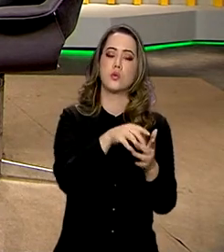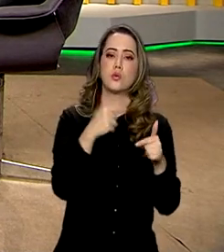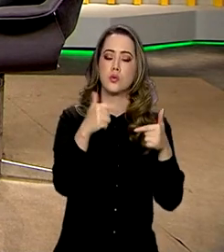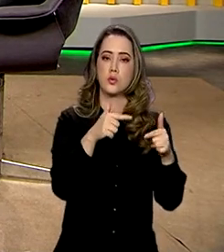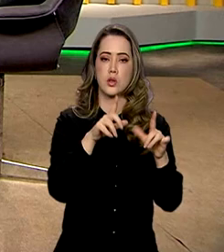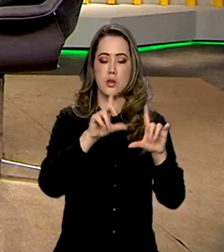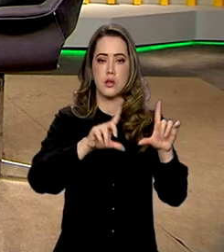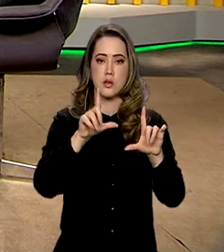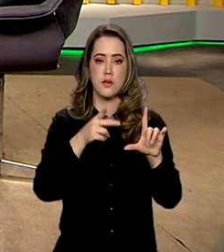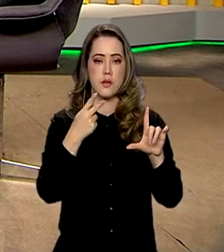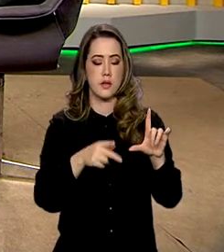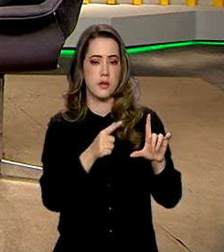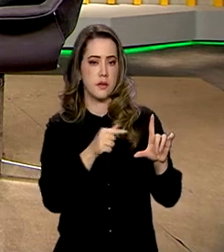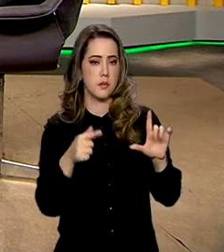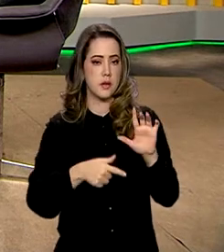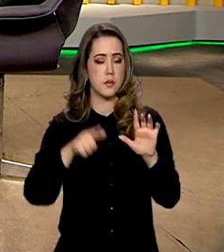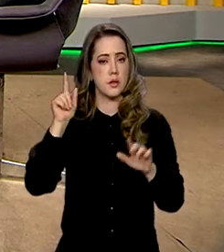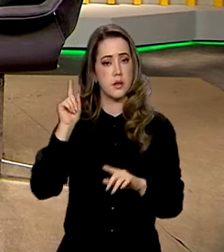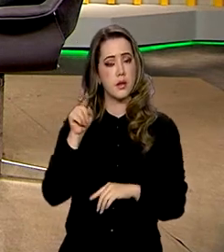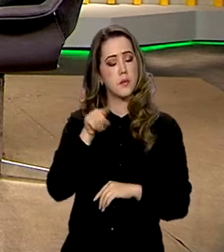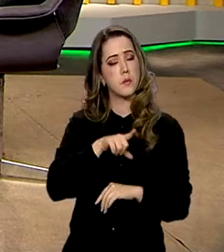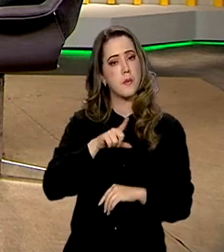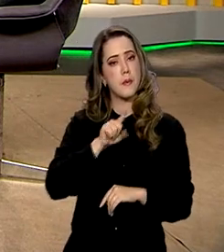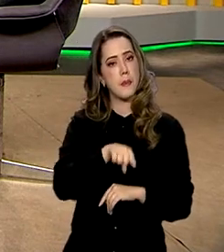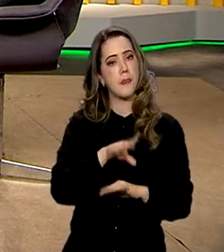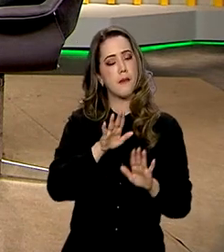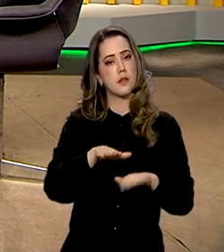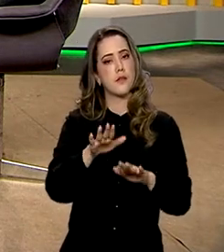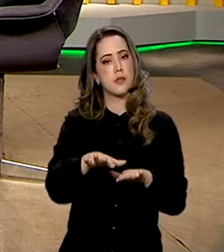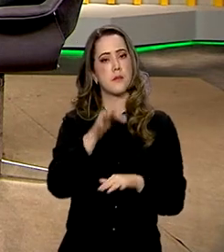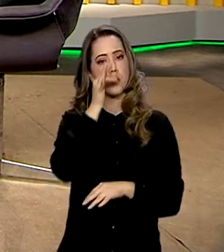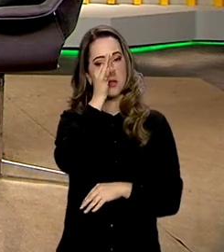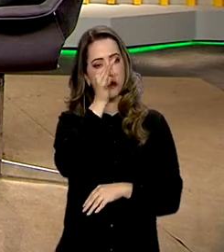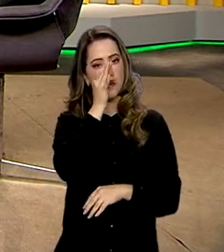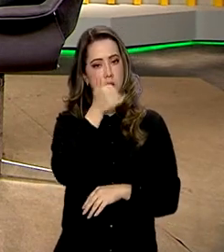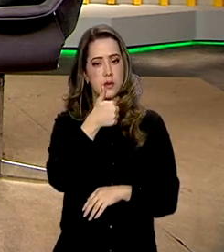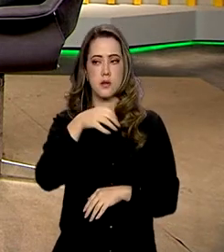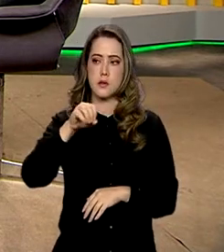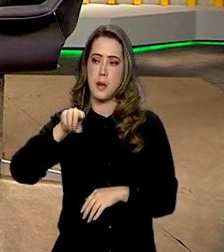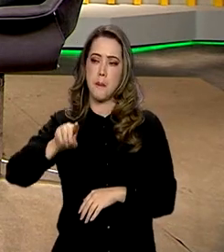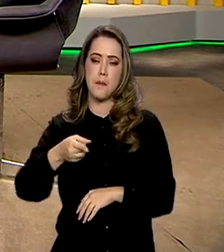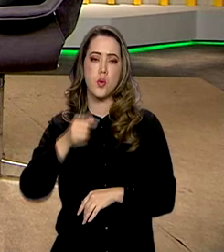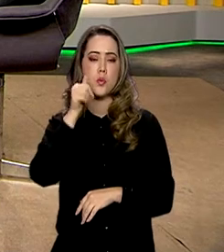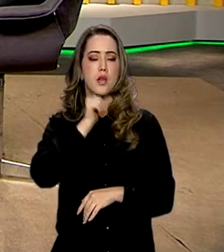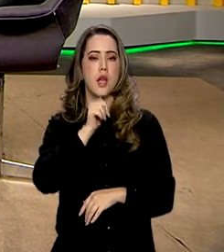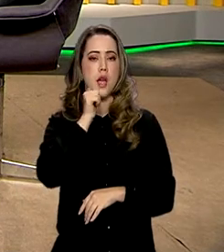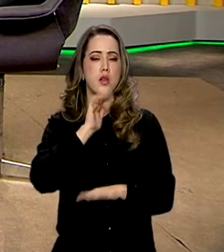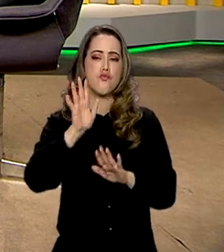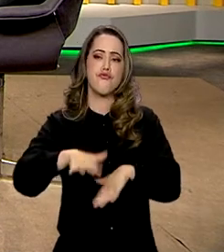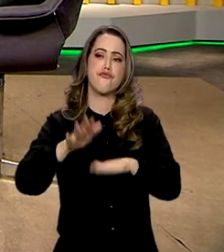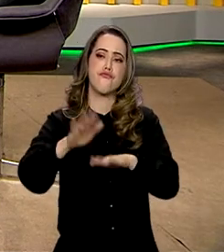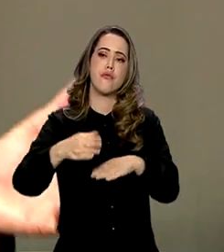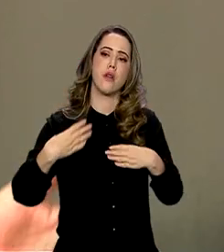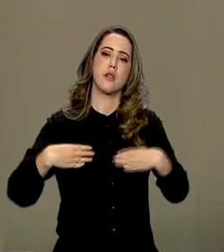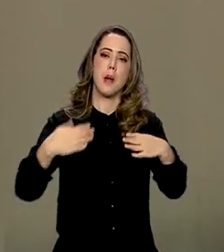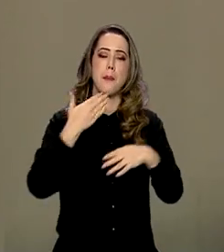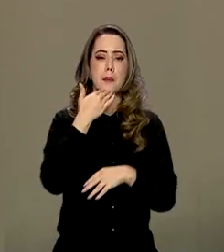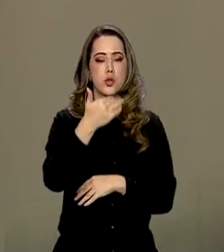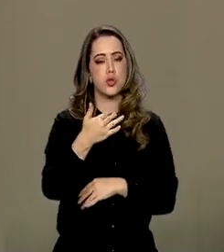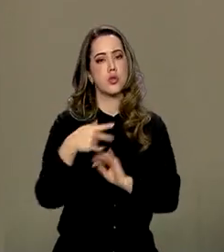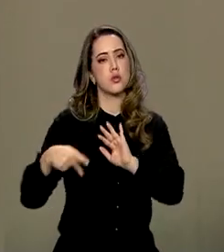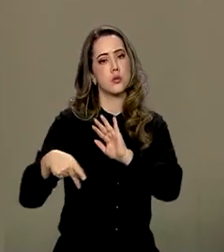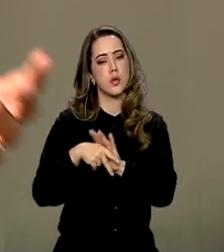Acabou de acontecer, semana passada, a Marcha das Margaridas. 100 mil mulheres nas esplanadas, reivindicando as suas